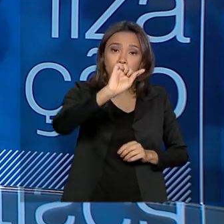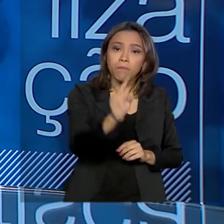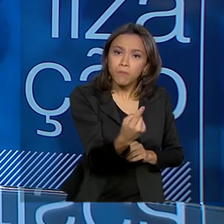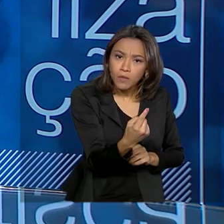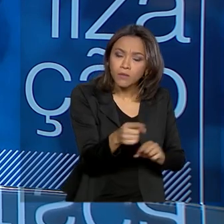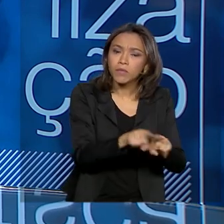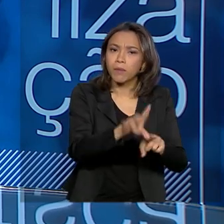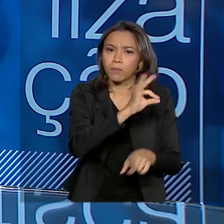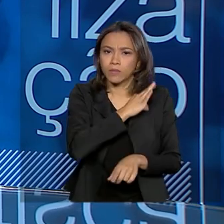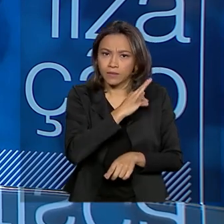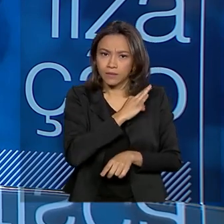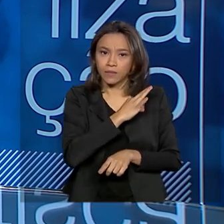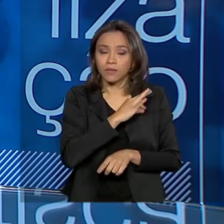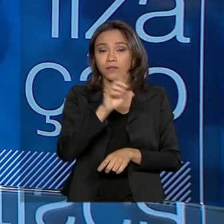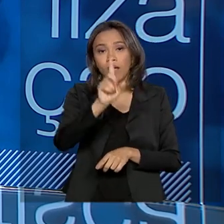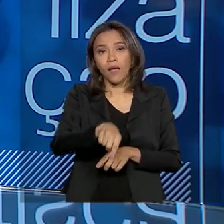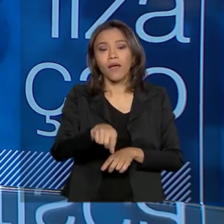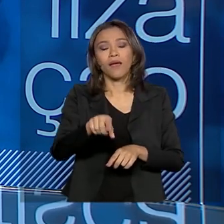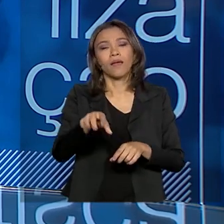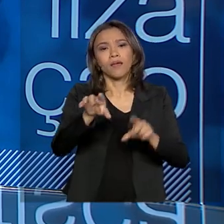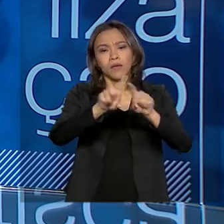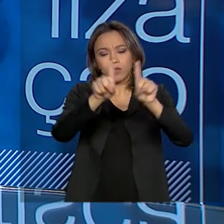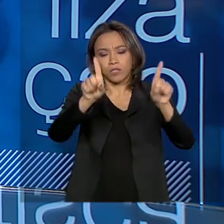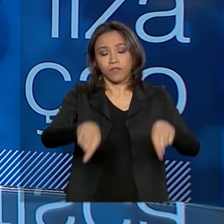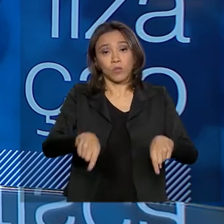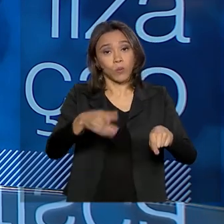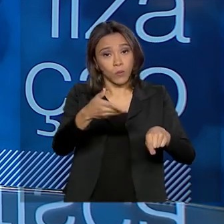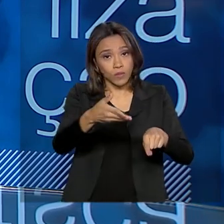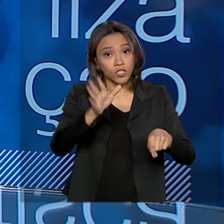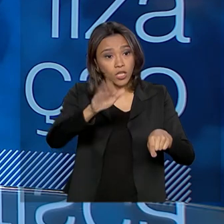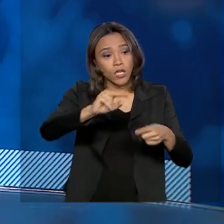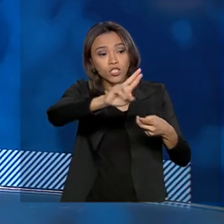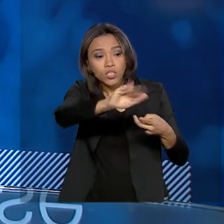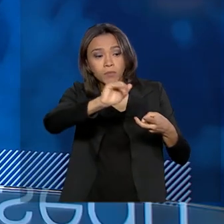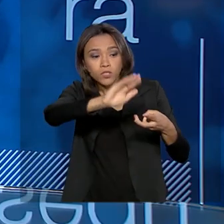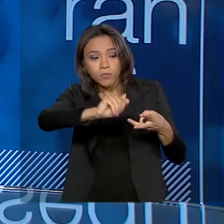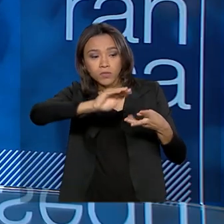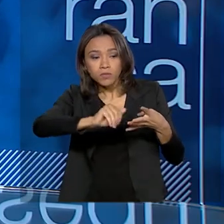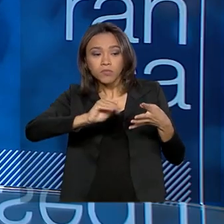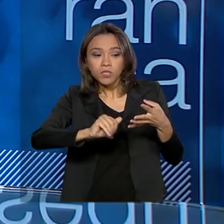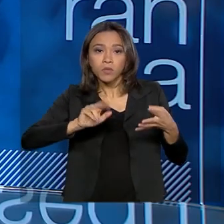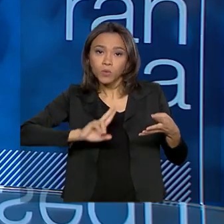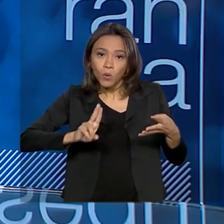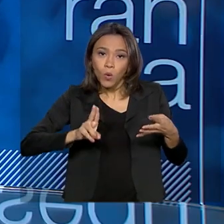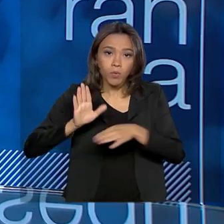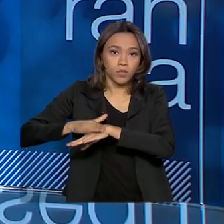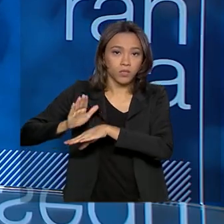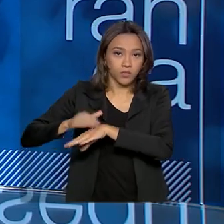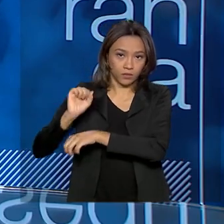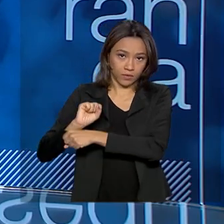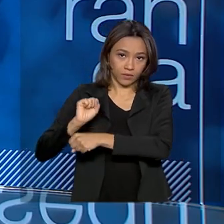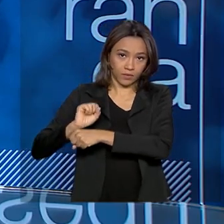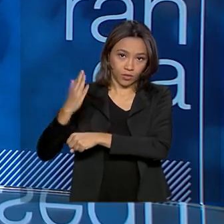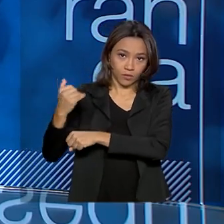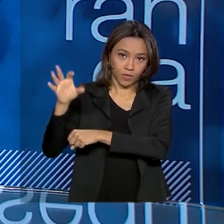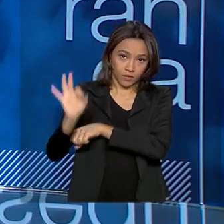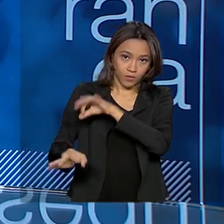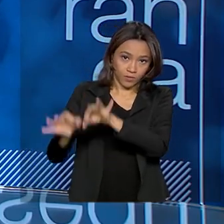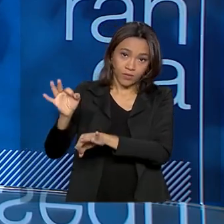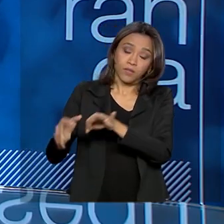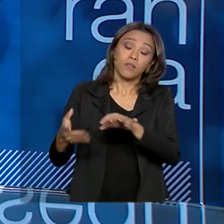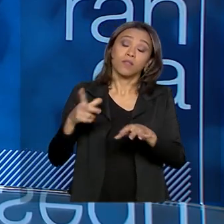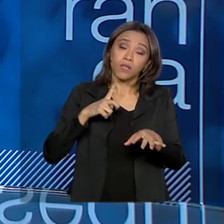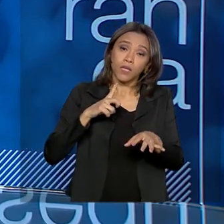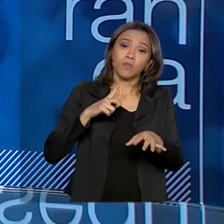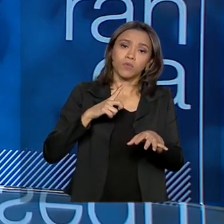restante são servidores que estavam na condição subjúdios, estão sendo nomeados conforme as decisões judiciais. Nós temos um concurso ainda válido,